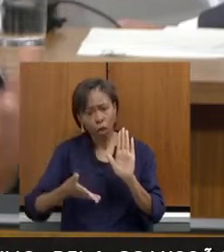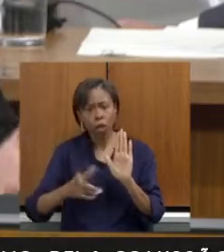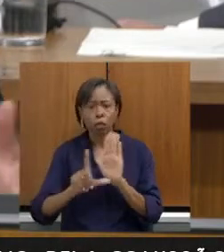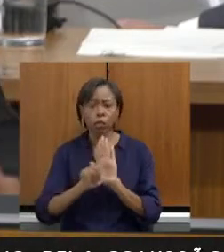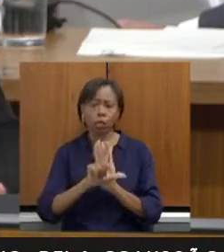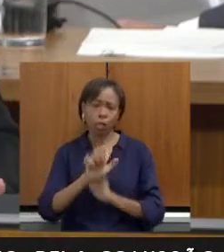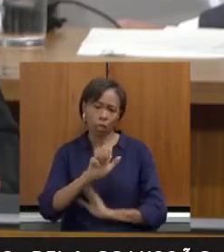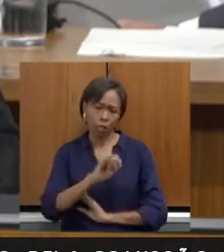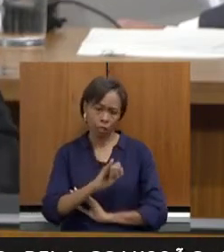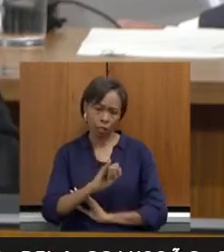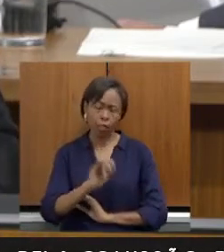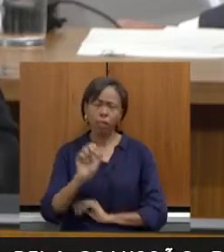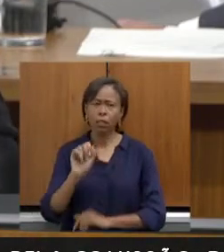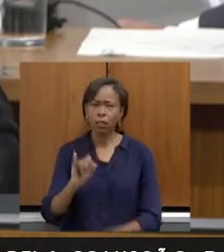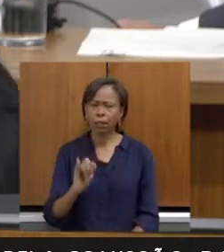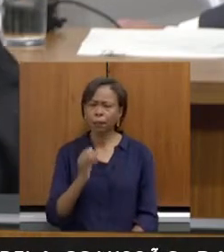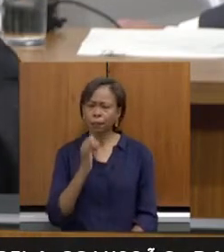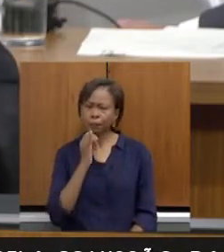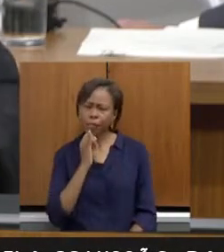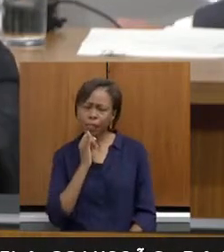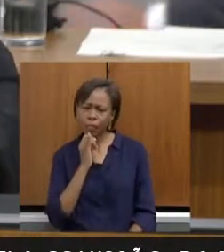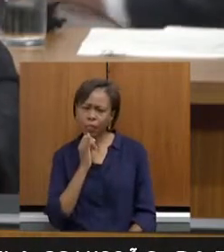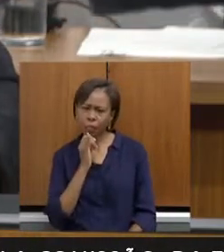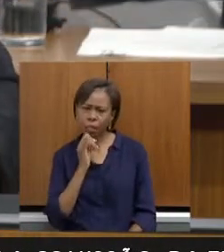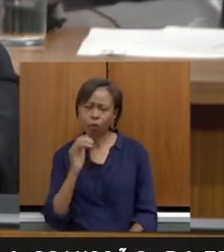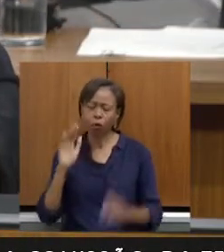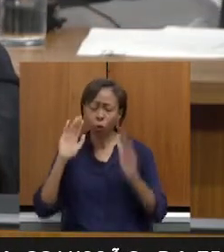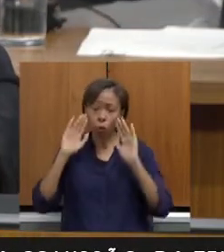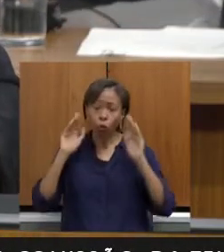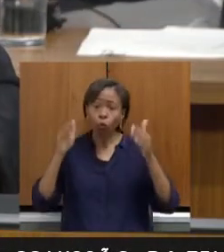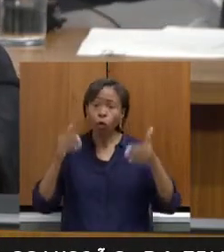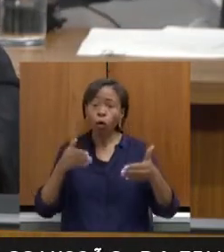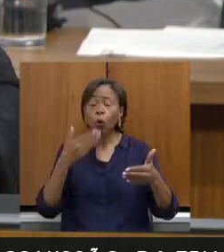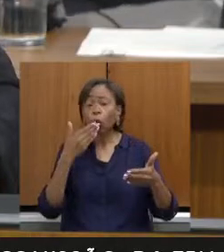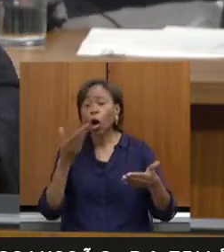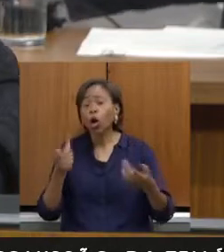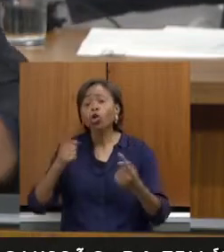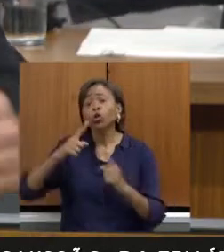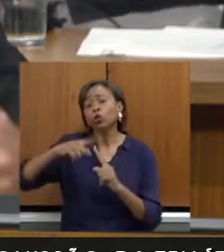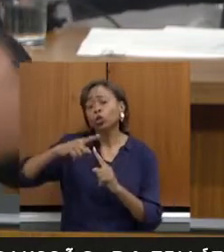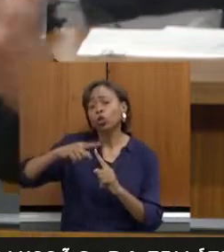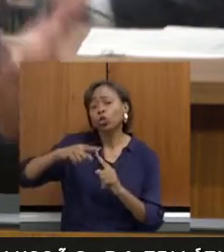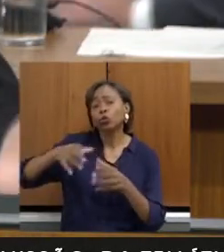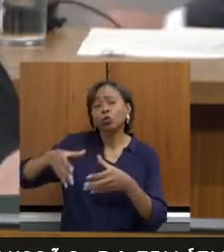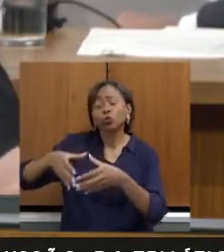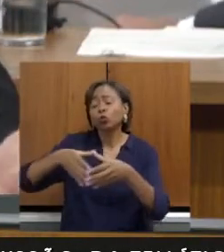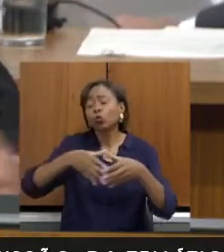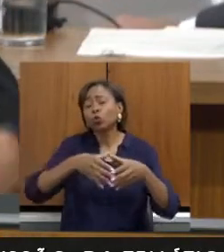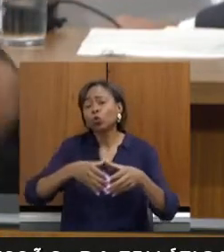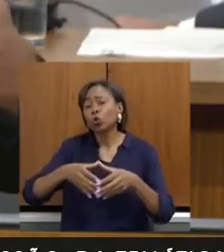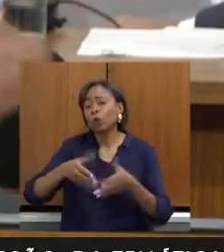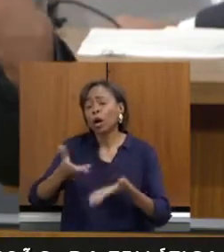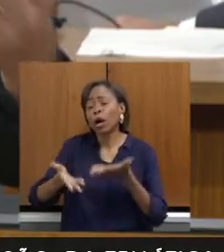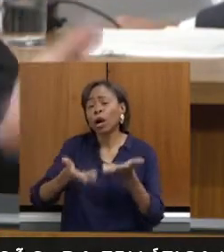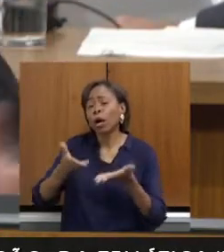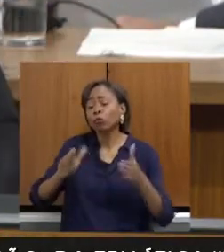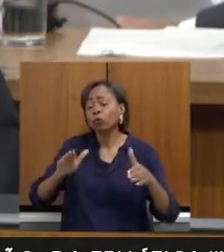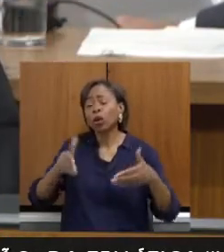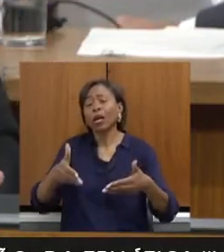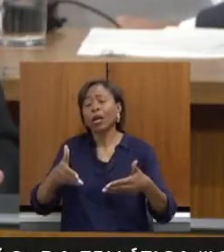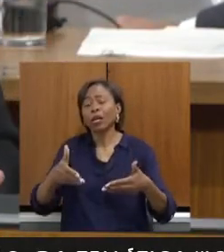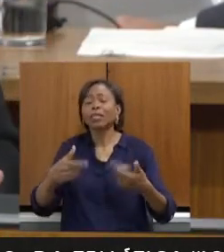vamos dar um exemplo. Se fosse o caso, o caminho de seguir numa focalização de tipo de público a ser atendido, inevitavelmente a gente precisaria